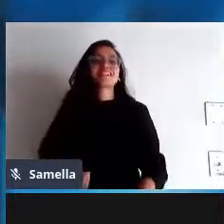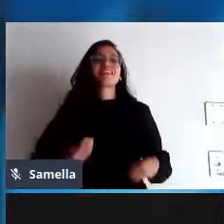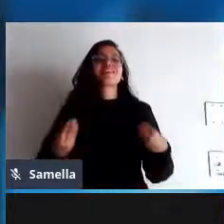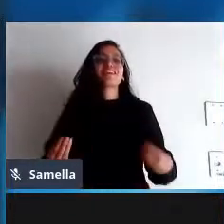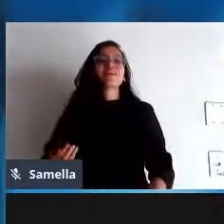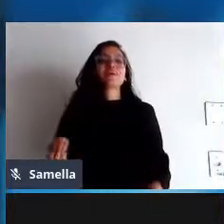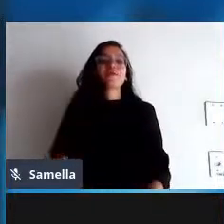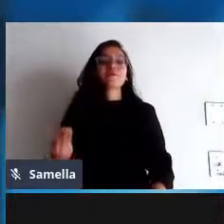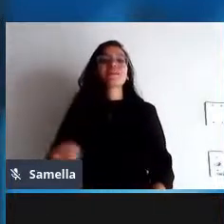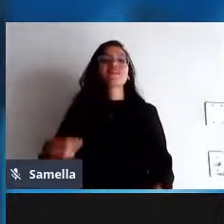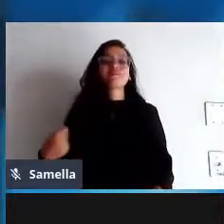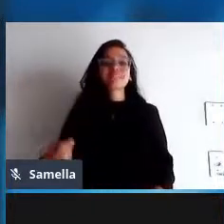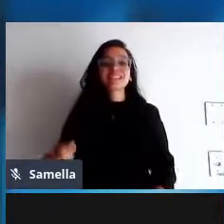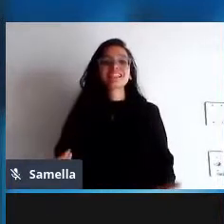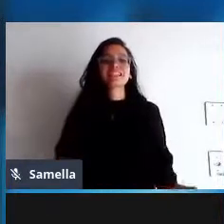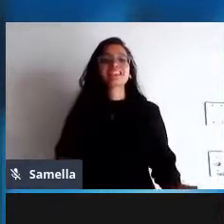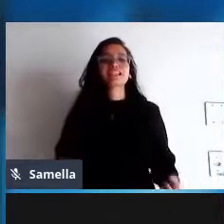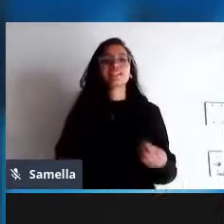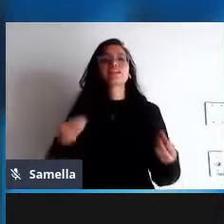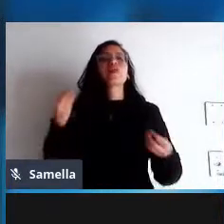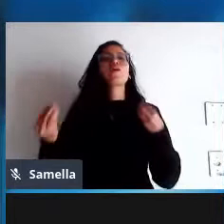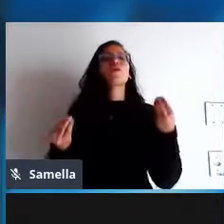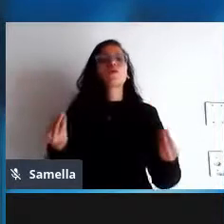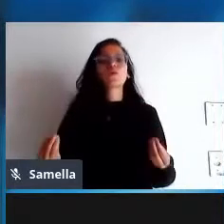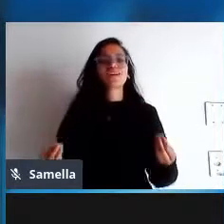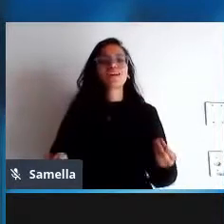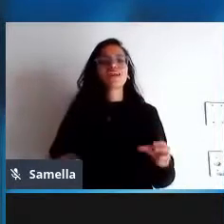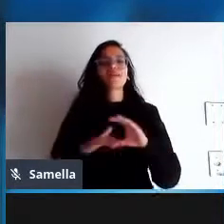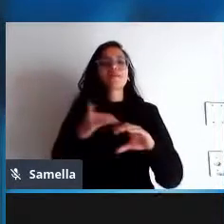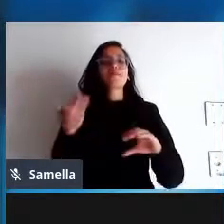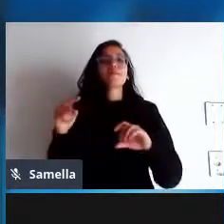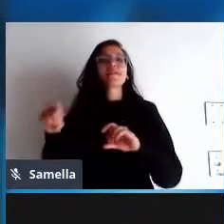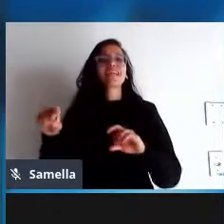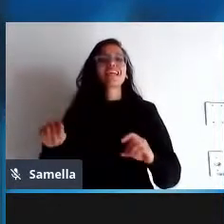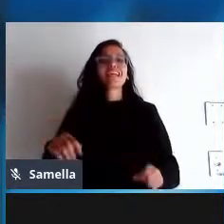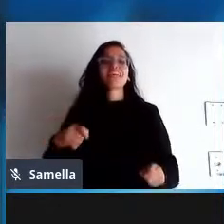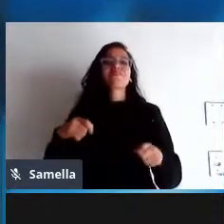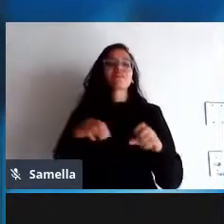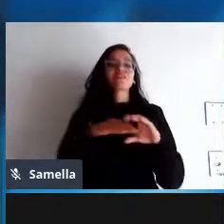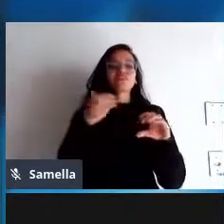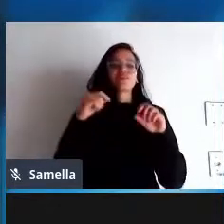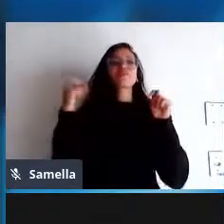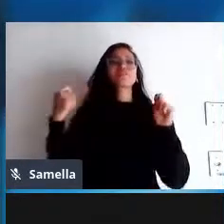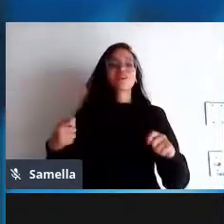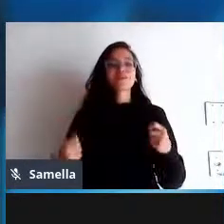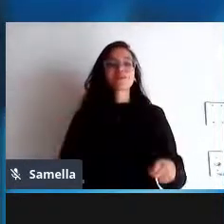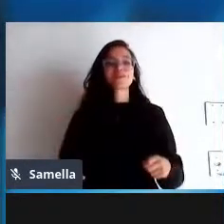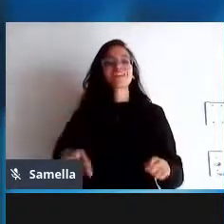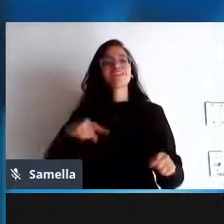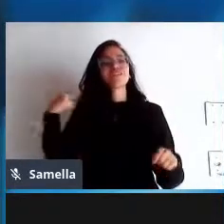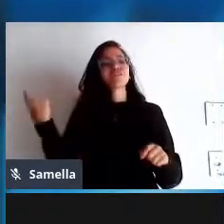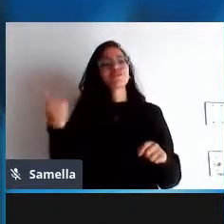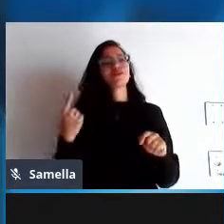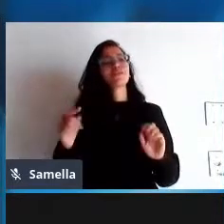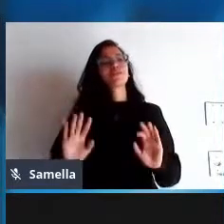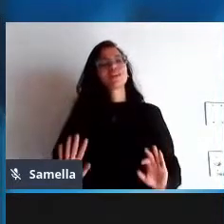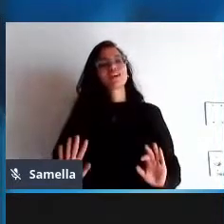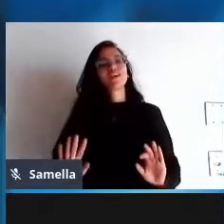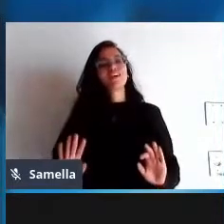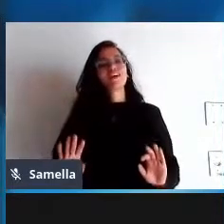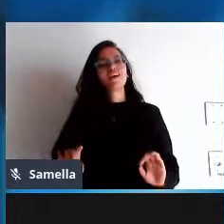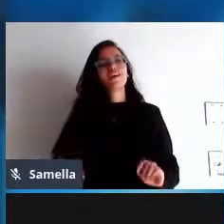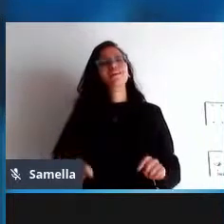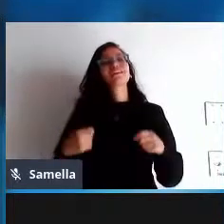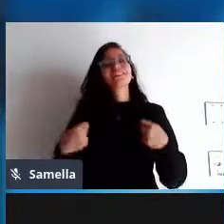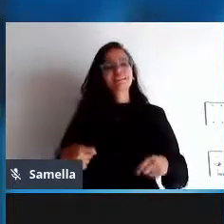do desenvolvedor e de quem produz publica conteúdo livre de uma forma geral que está contribuindo com você por exemplo com